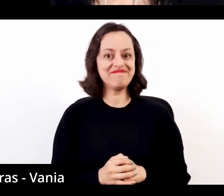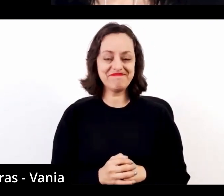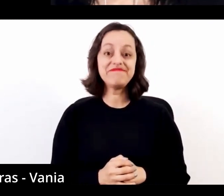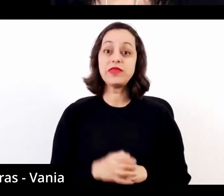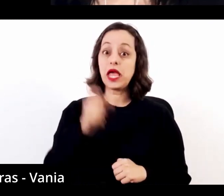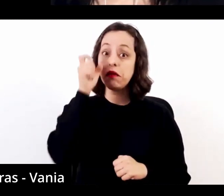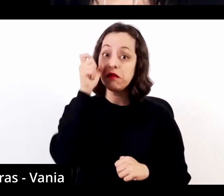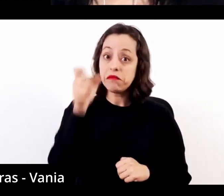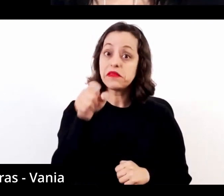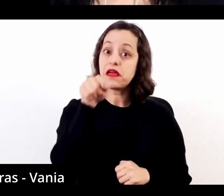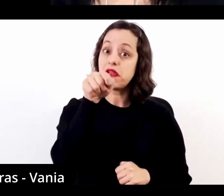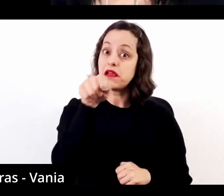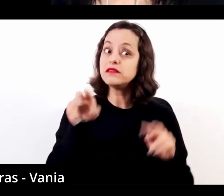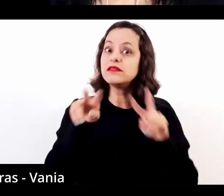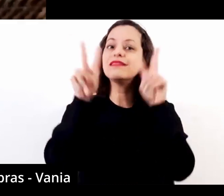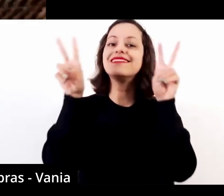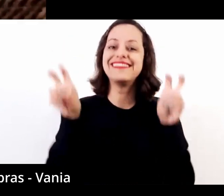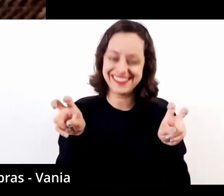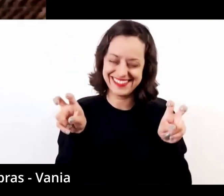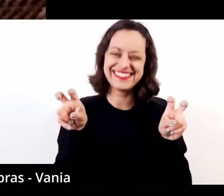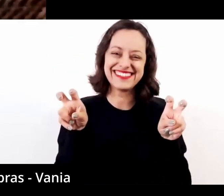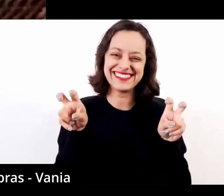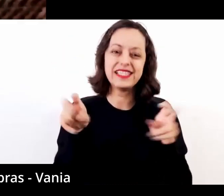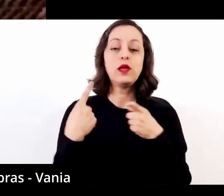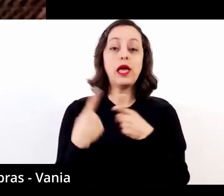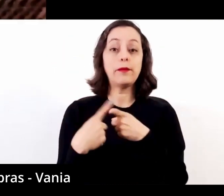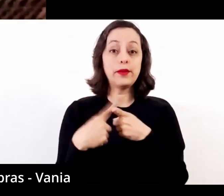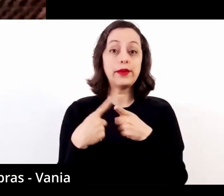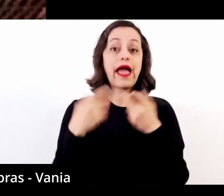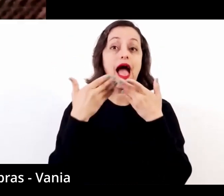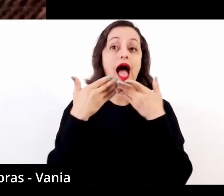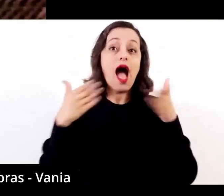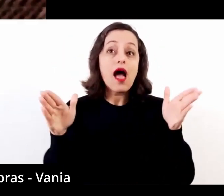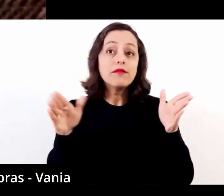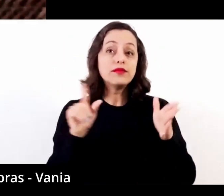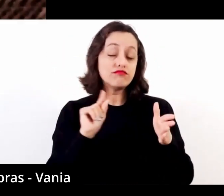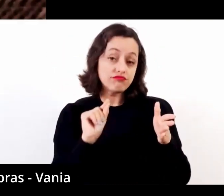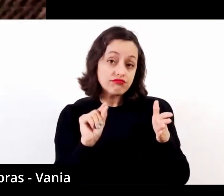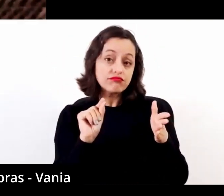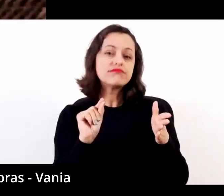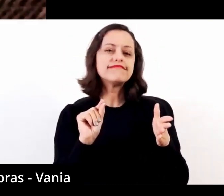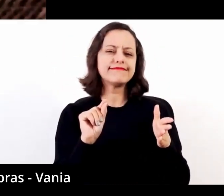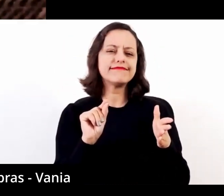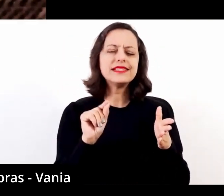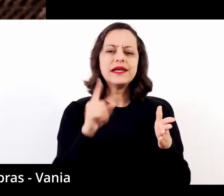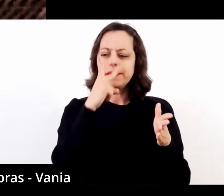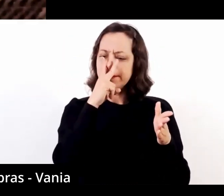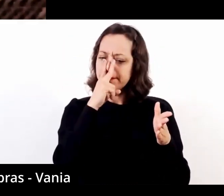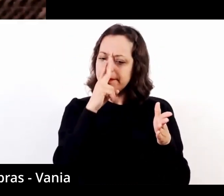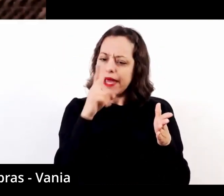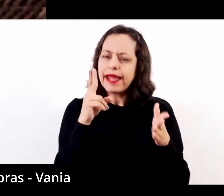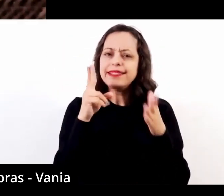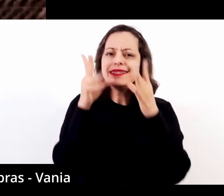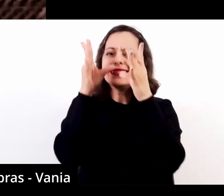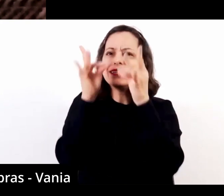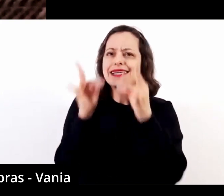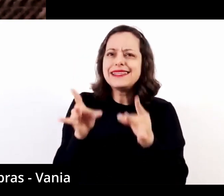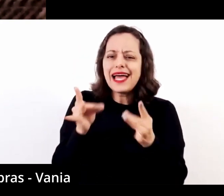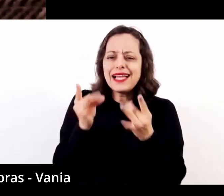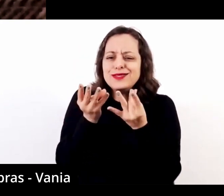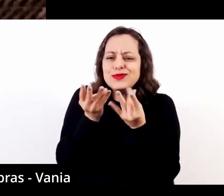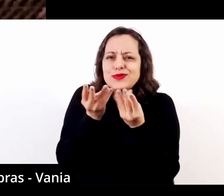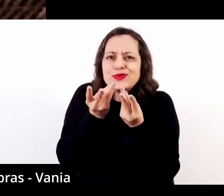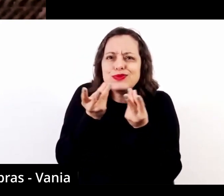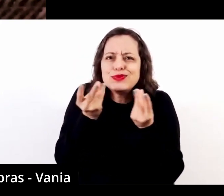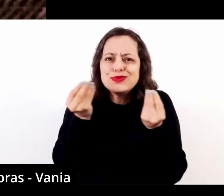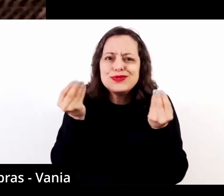interessante essa sua colocação, porque ela abre perspectiva para um dos mais sutis, interessantes